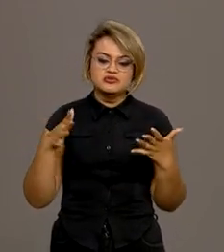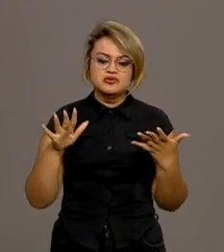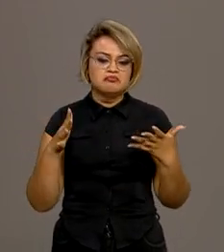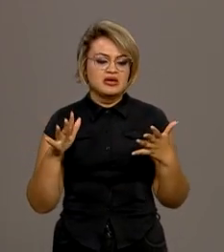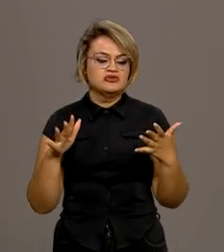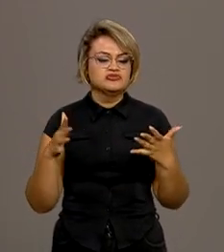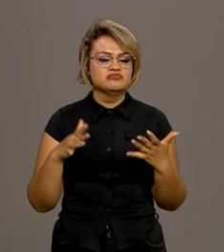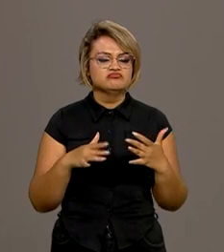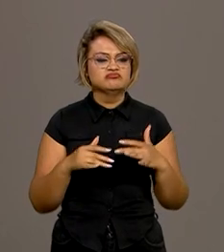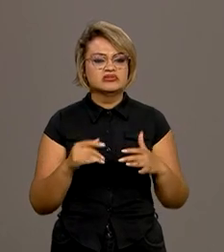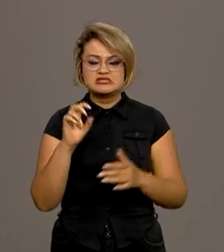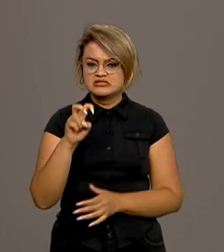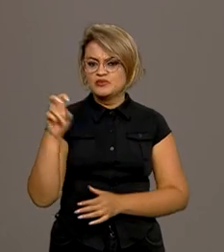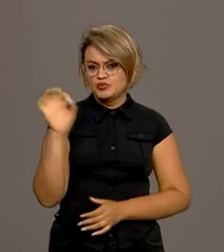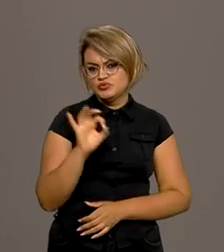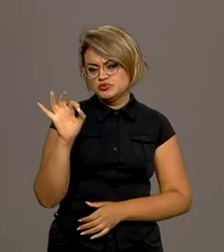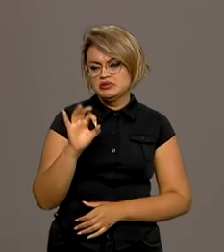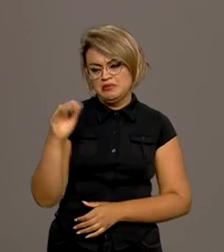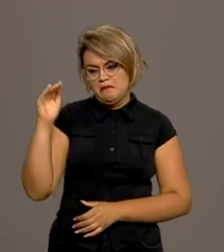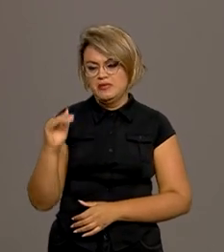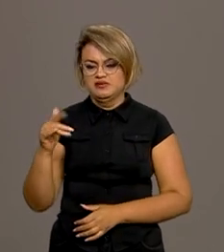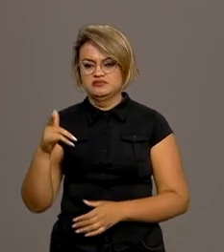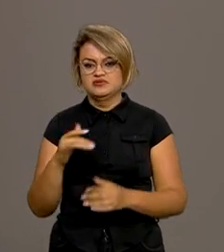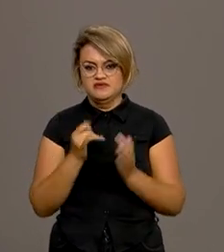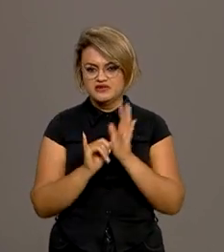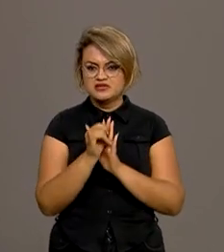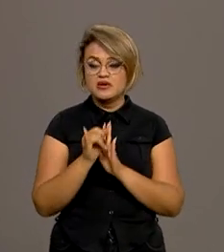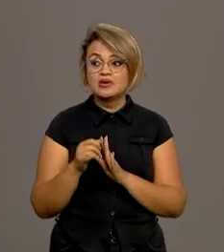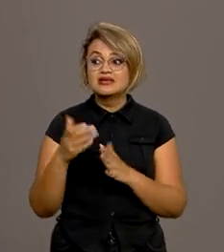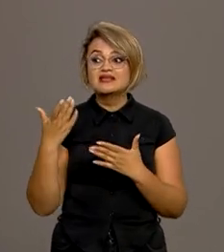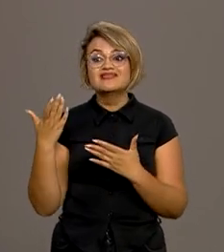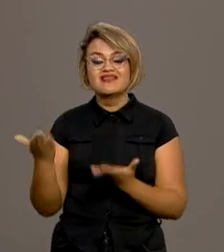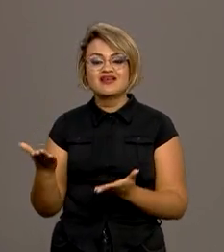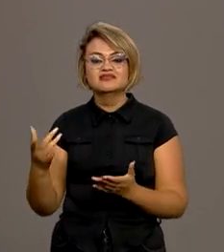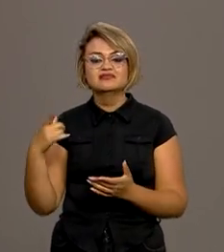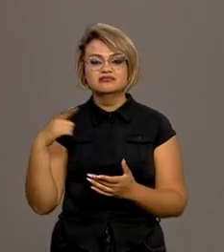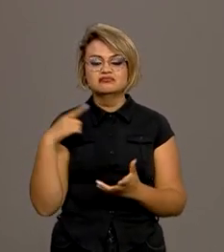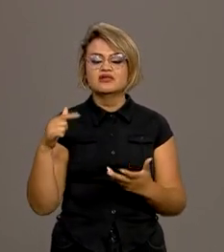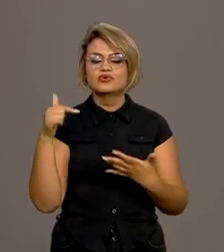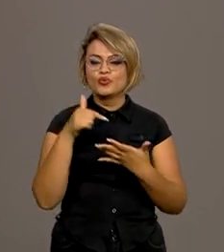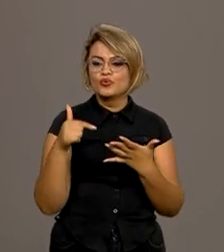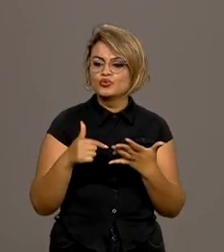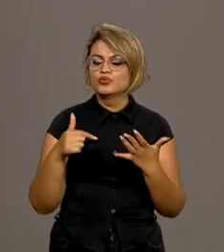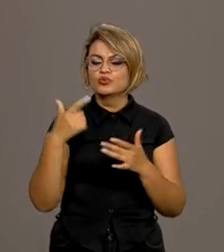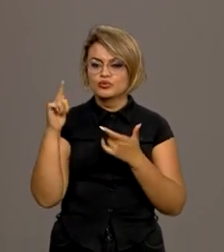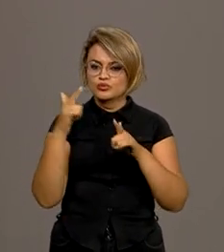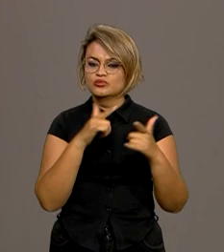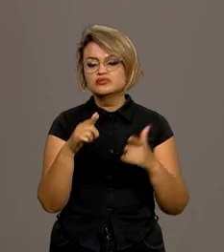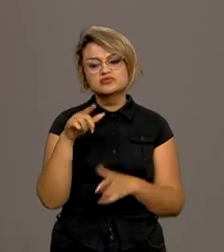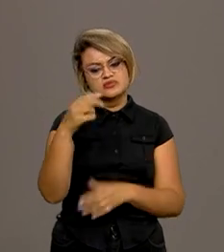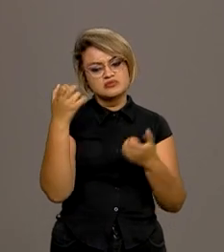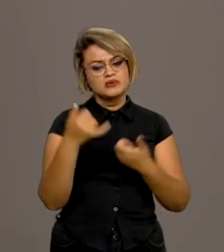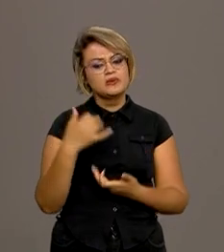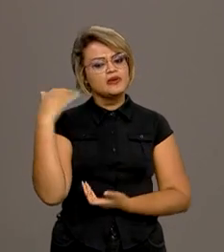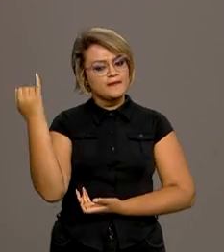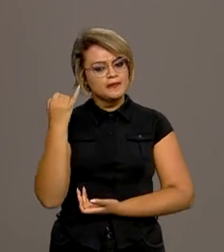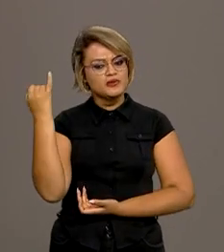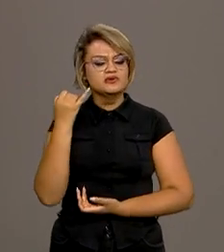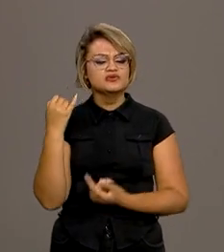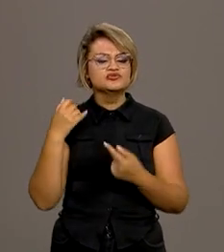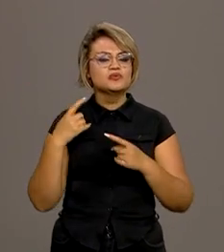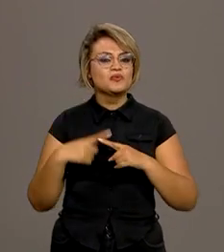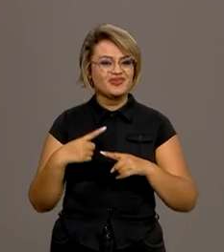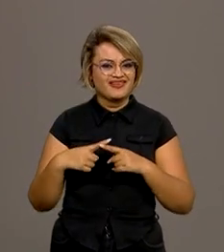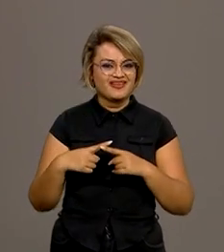fechar abaixo de 5% esse ano a inflação. E aí vem esse fator que você mencionou, que é muito importante, porque